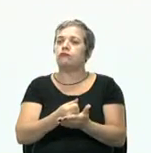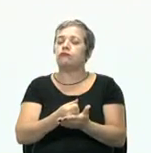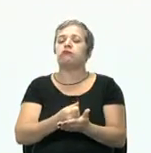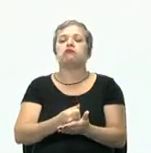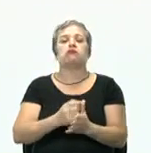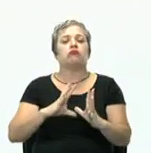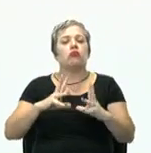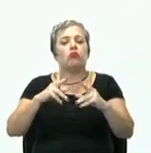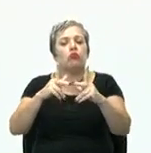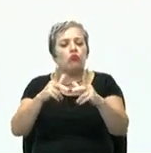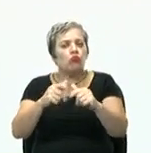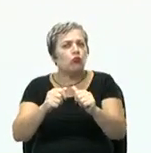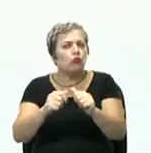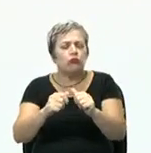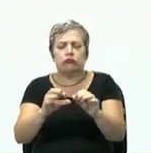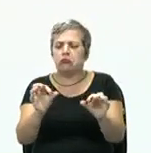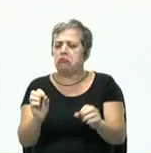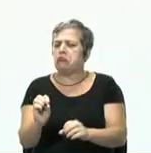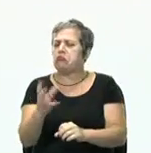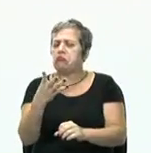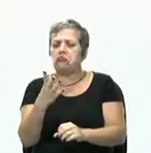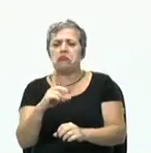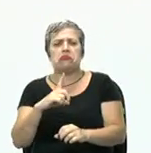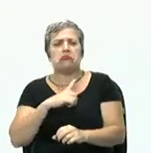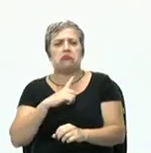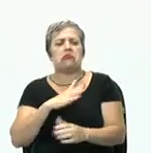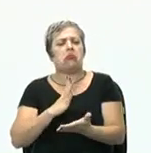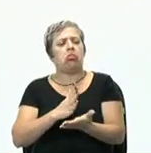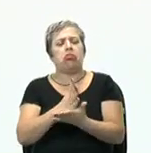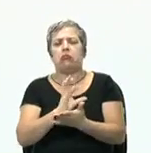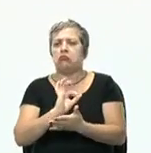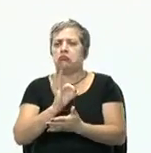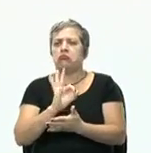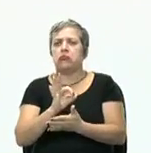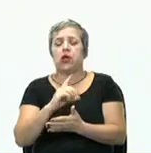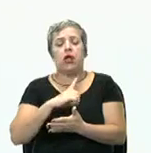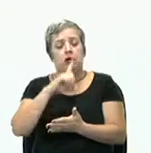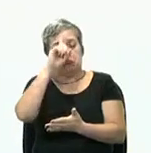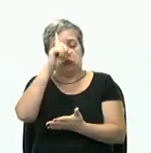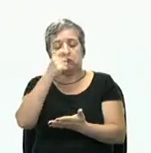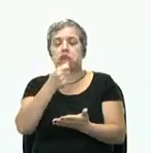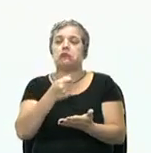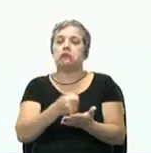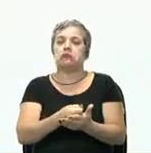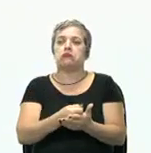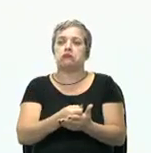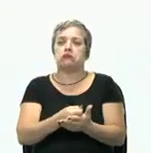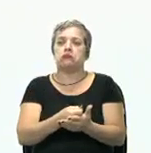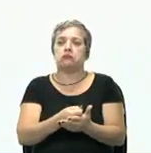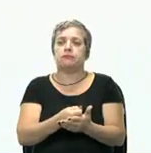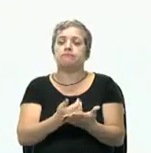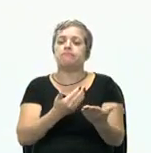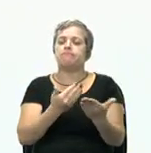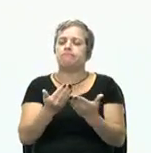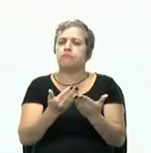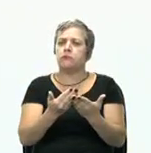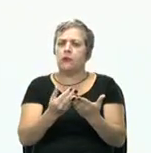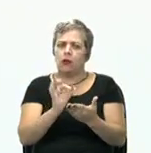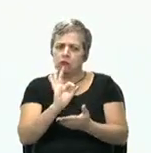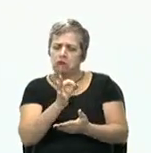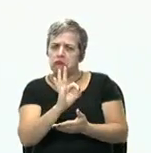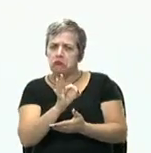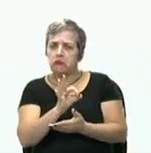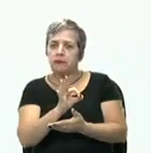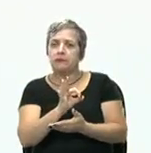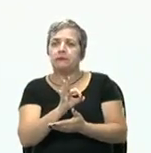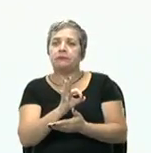adaptação, mudei, teve a aprovação, tomei a decisão e fiz a avaliação. Será que está dando certo?